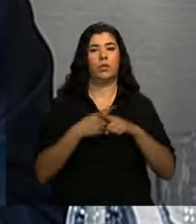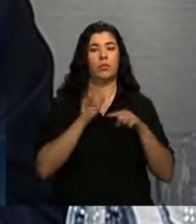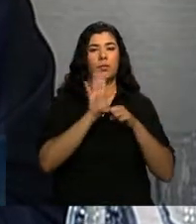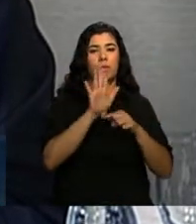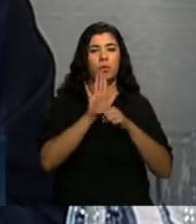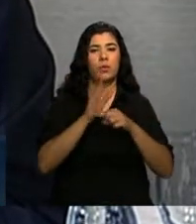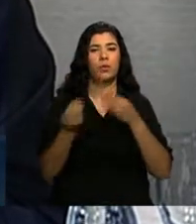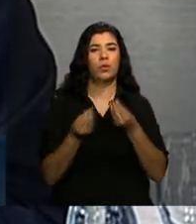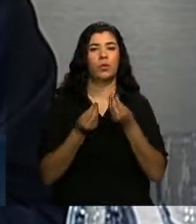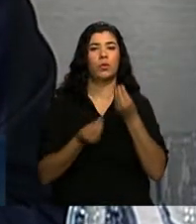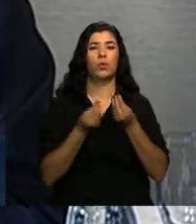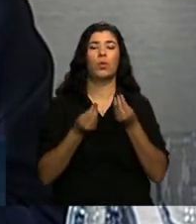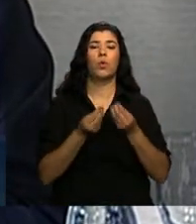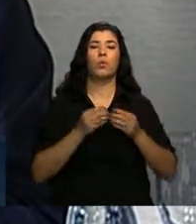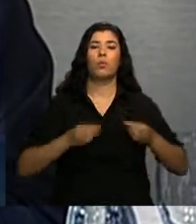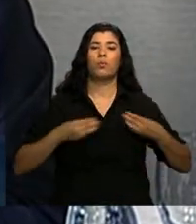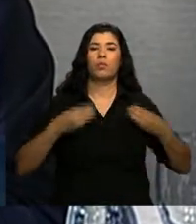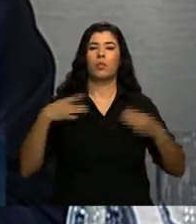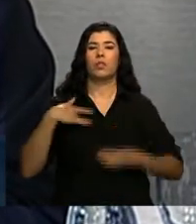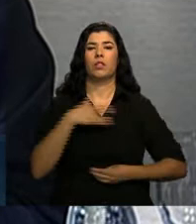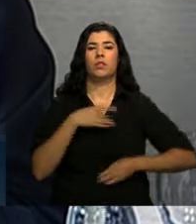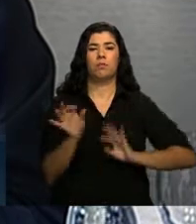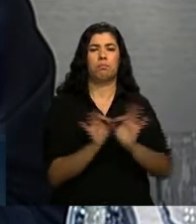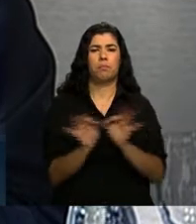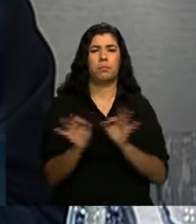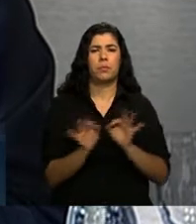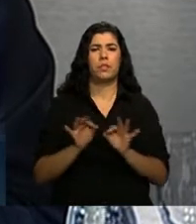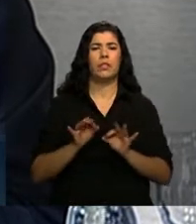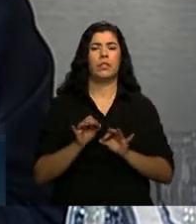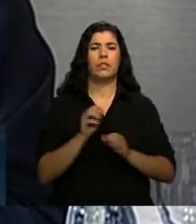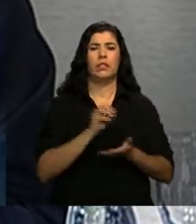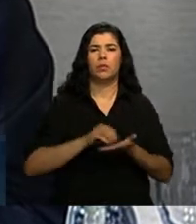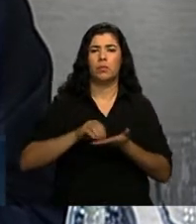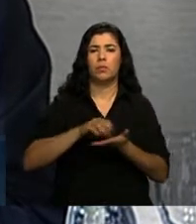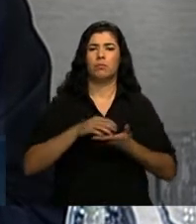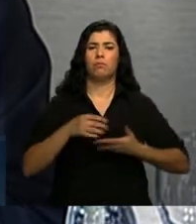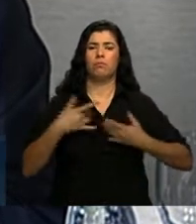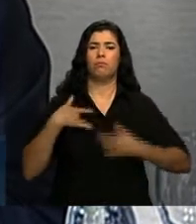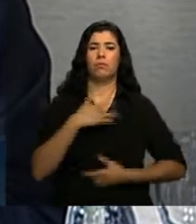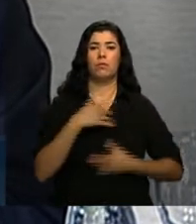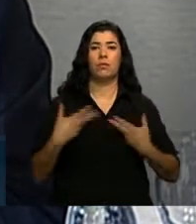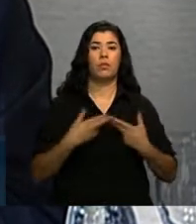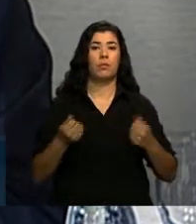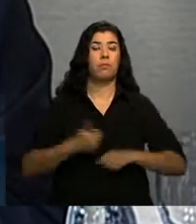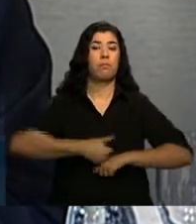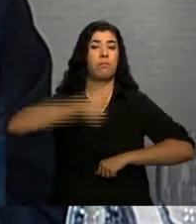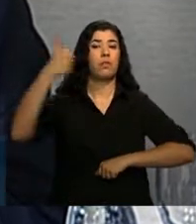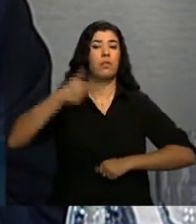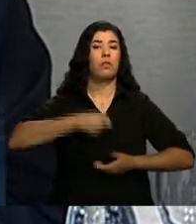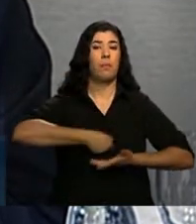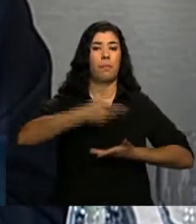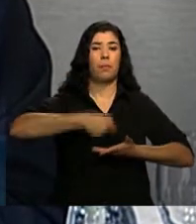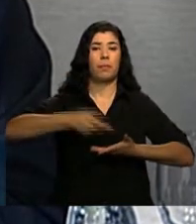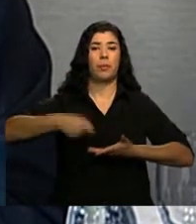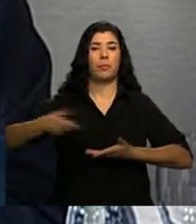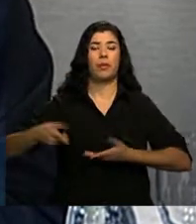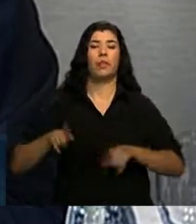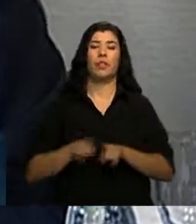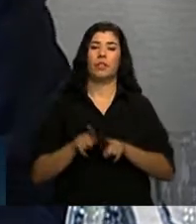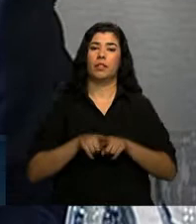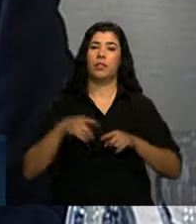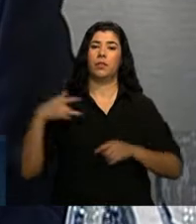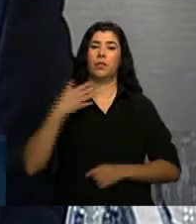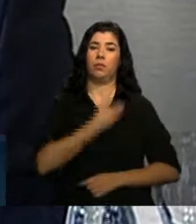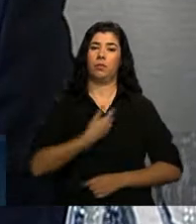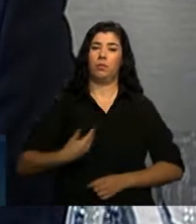tem se debruçado sobre o elenco de prioridades para o planejamento em saúde, visando a eficiência dos gastos públicos e a efetividade das ações para